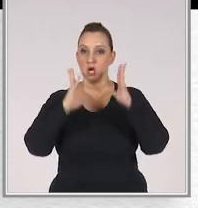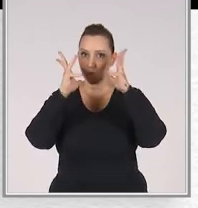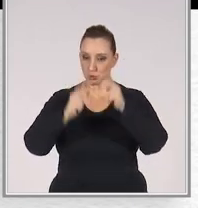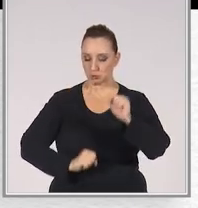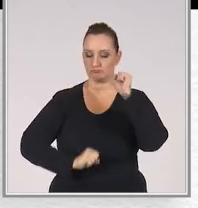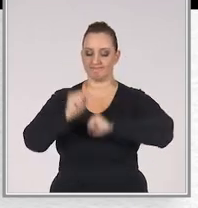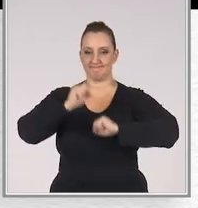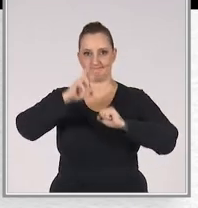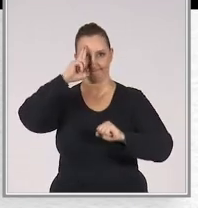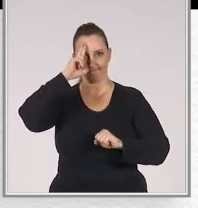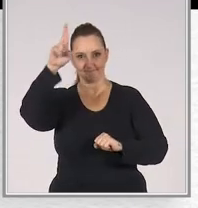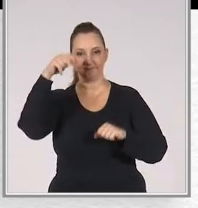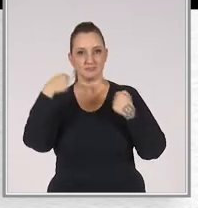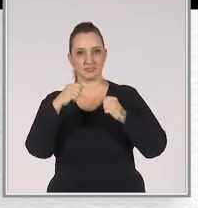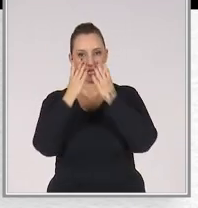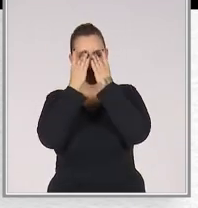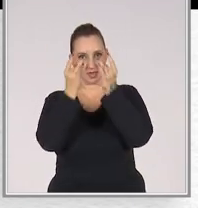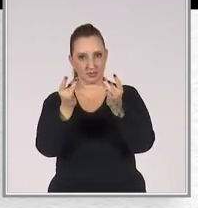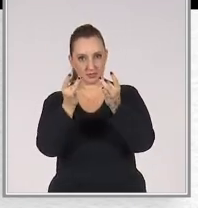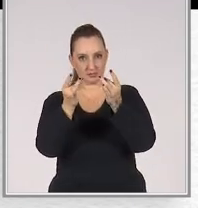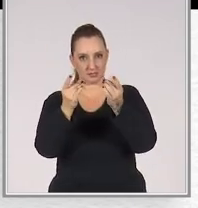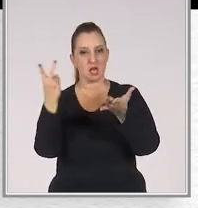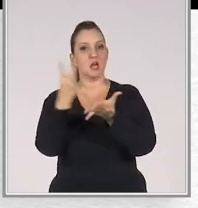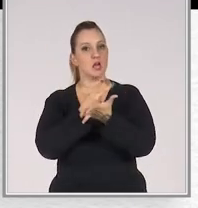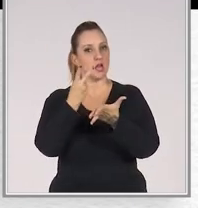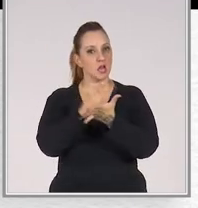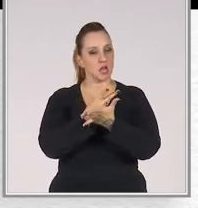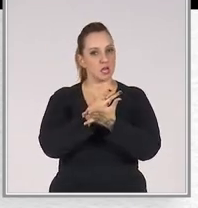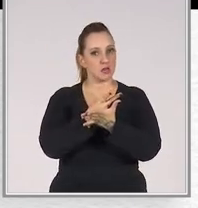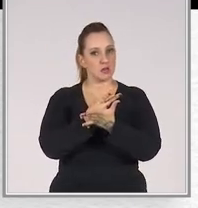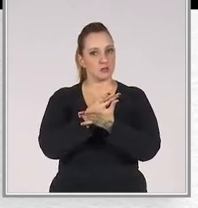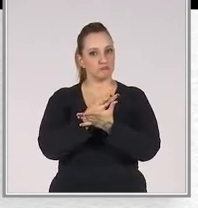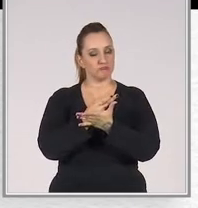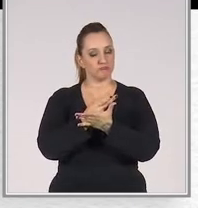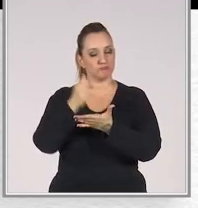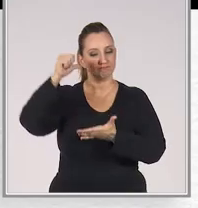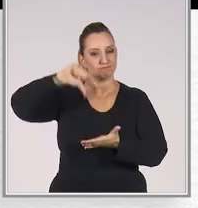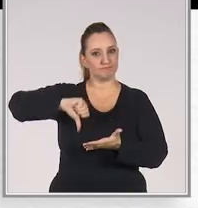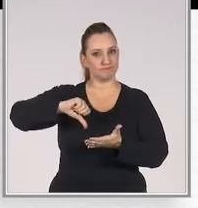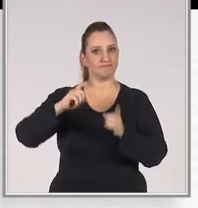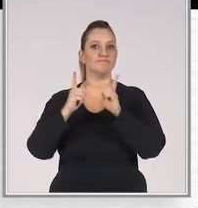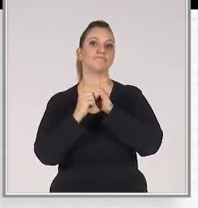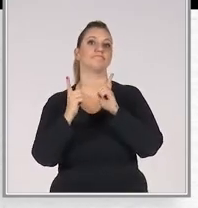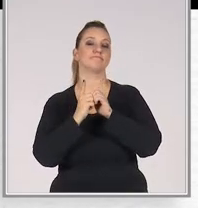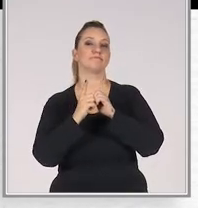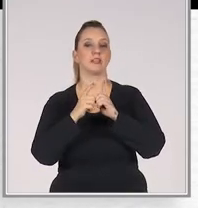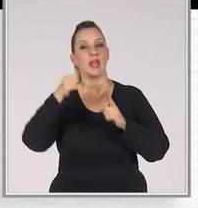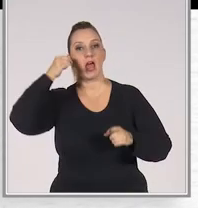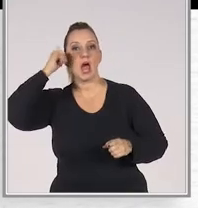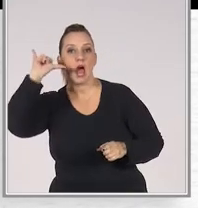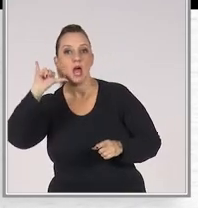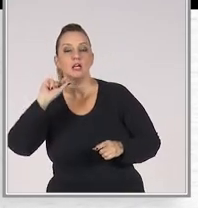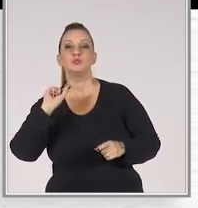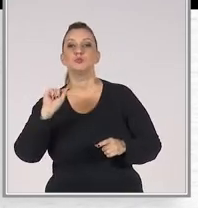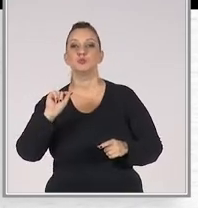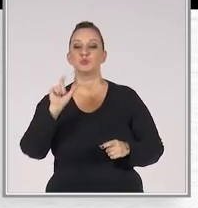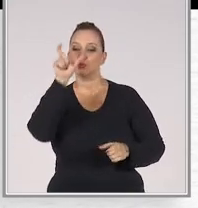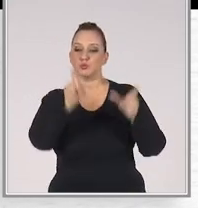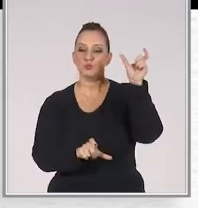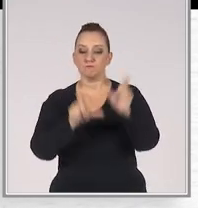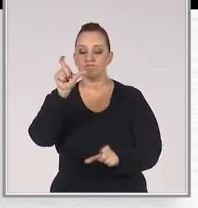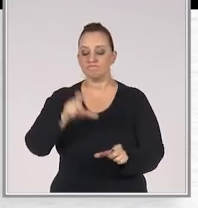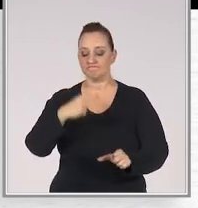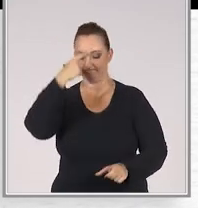Todo empresário precisa prestar atenção aos erros que podem levar a um mau atendimento. Então, evite os seguintes